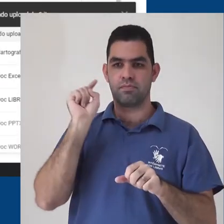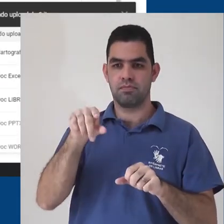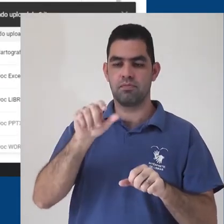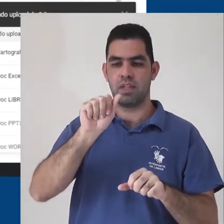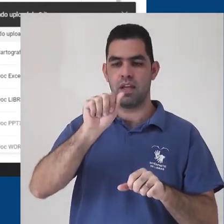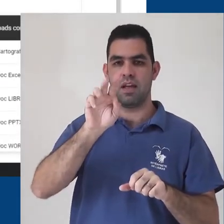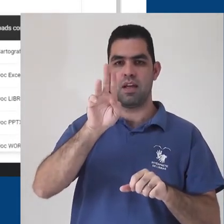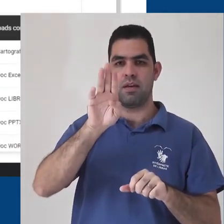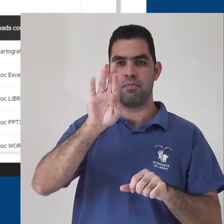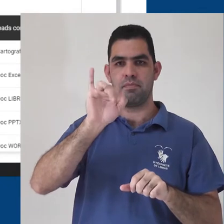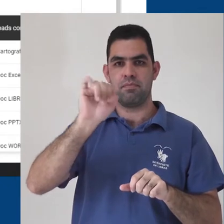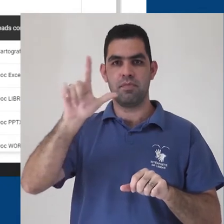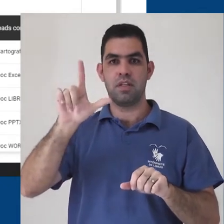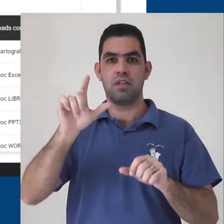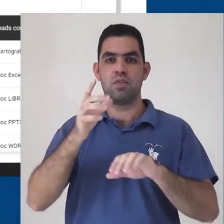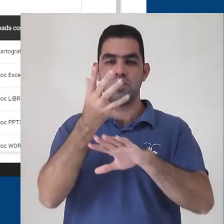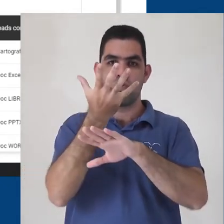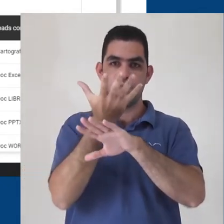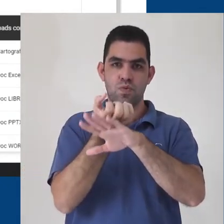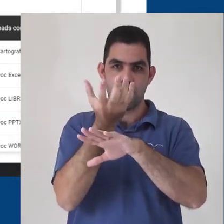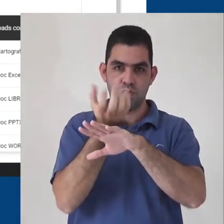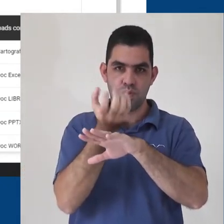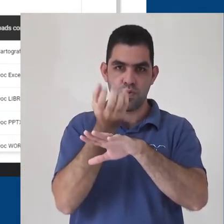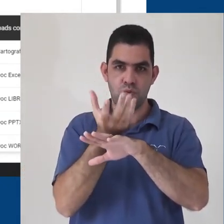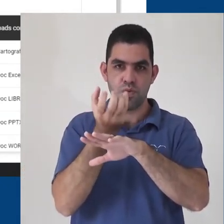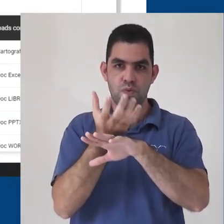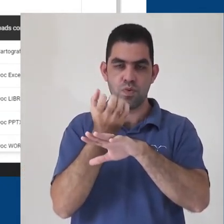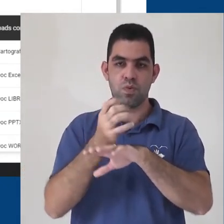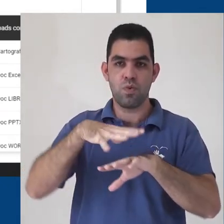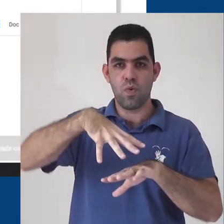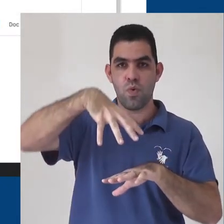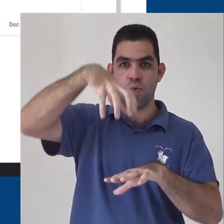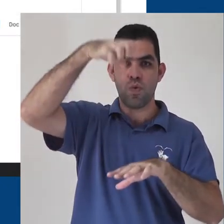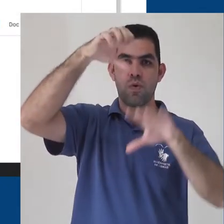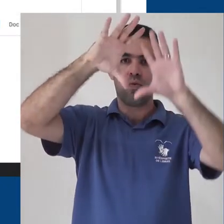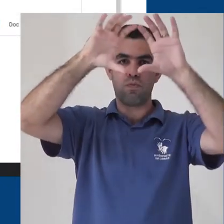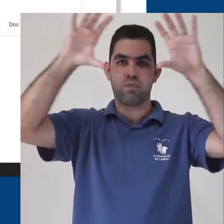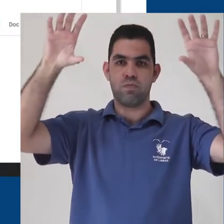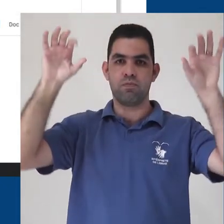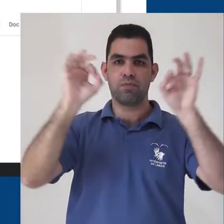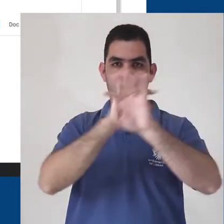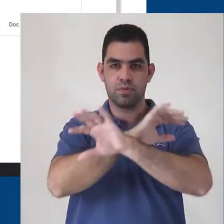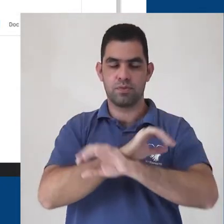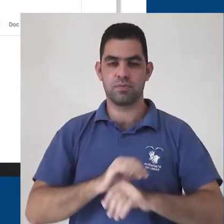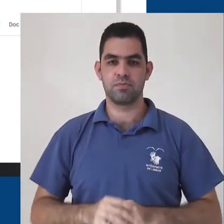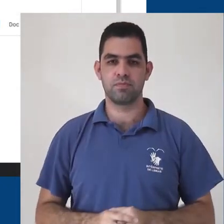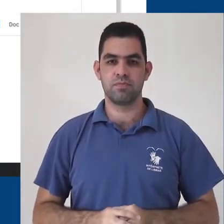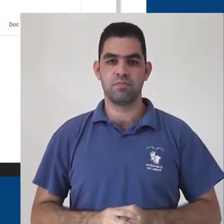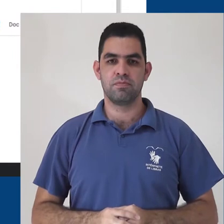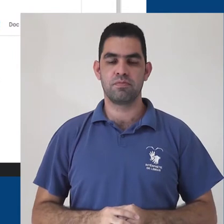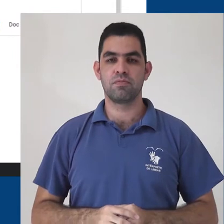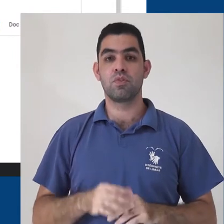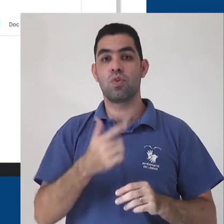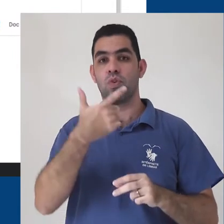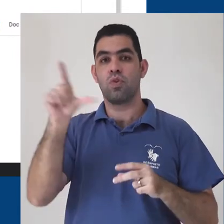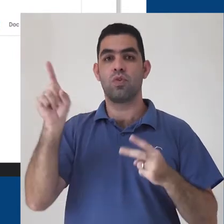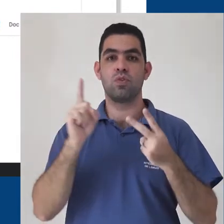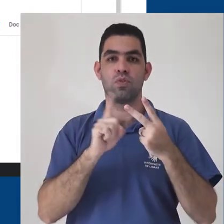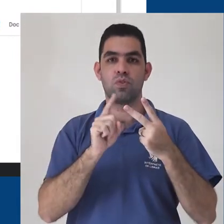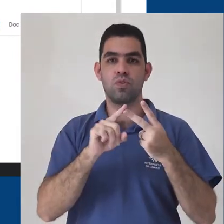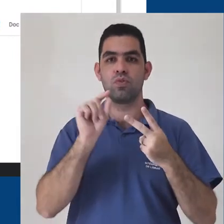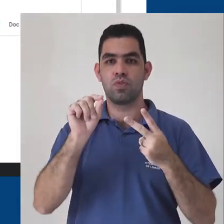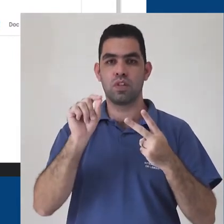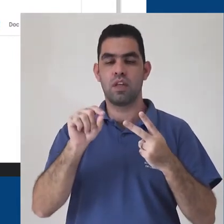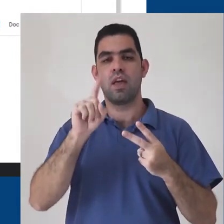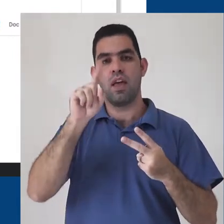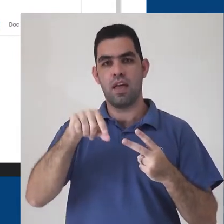o tempo de upload e assim os arquivos estarão disponíveis no seu Drive para utilizar. A segunda forma de inserir documentos no Drive é arrastar o